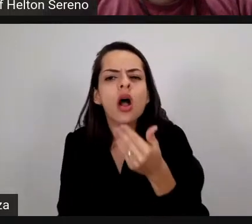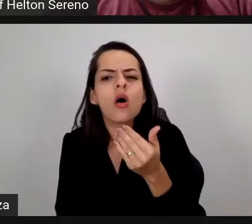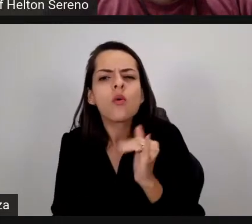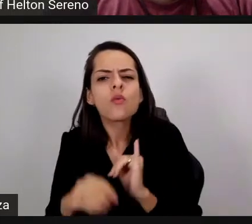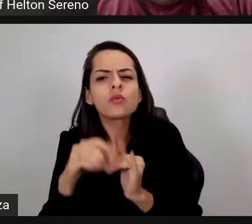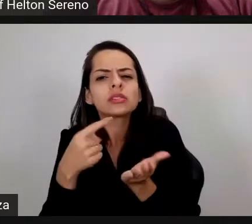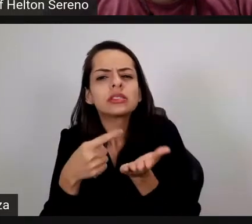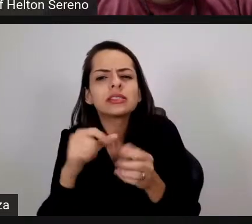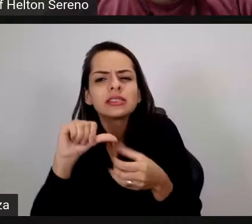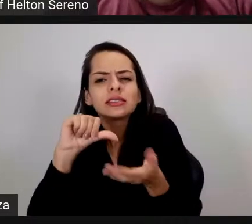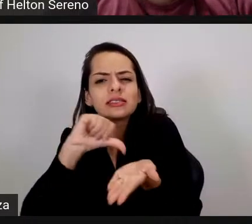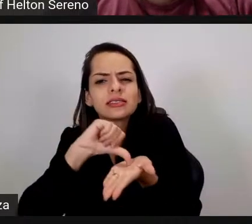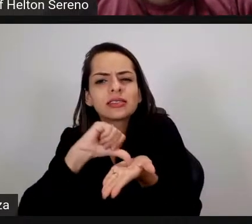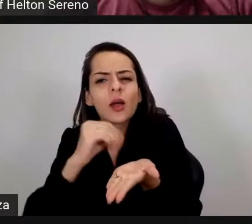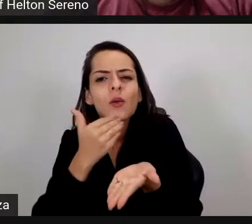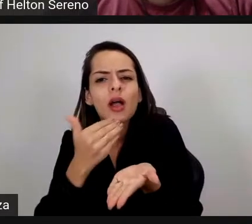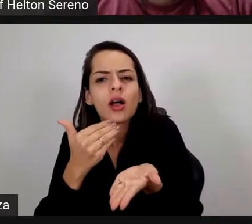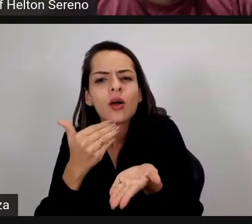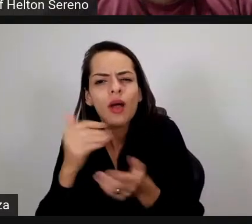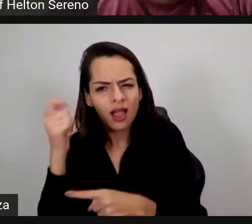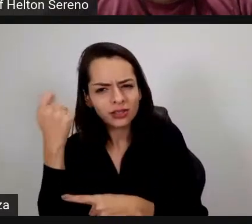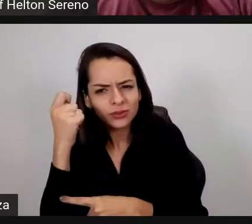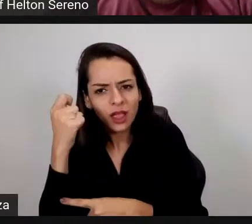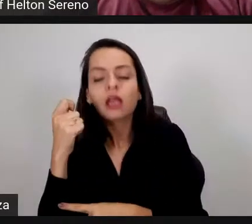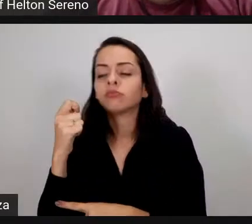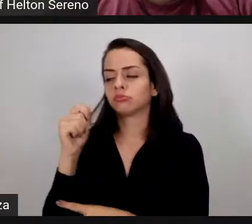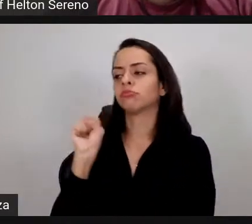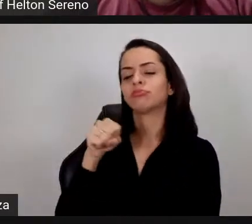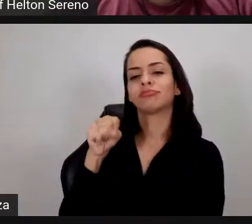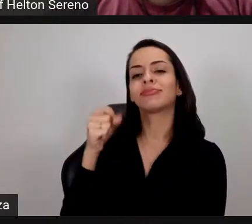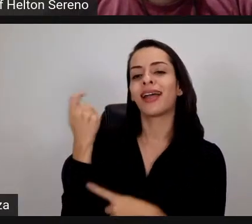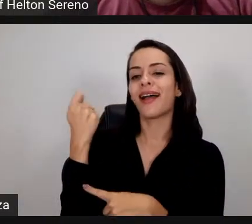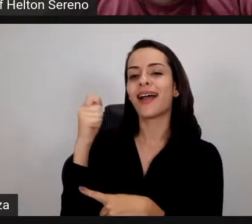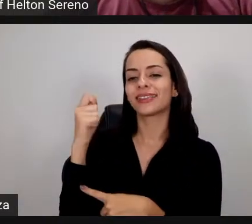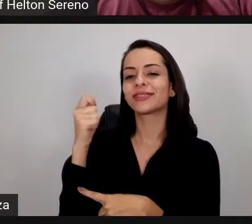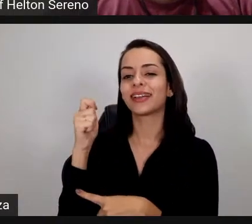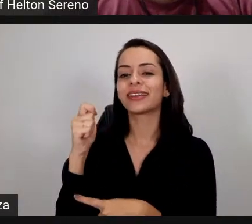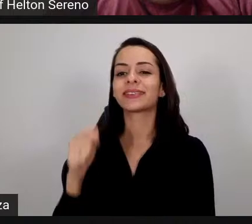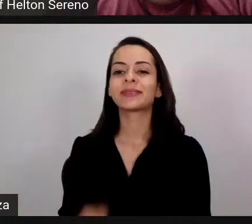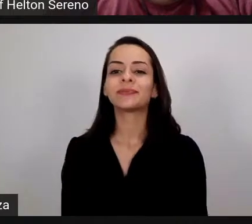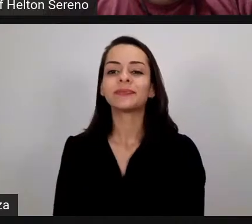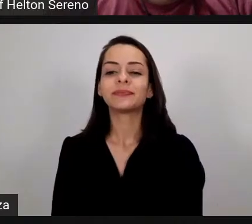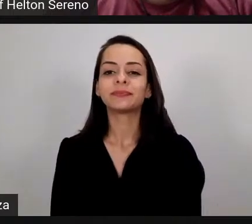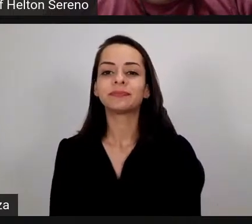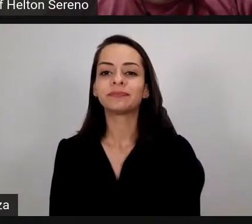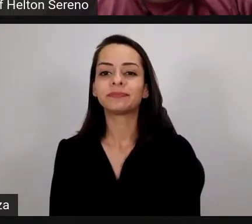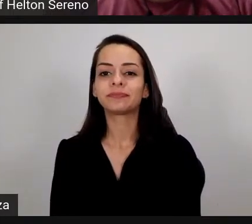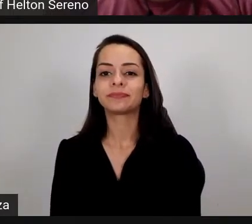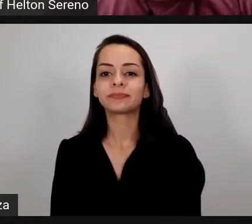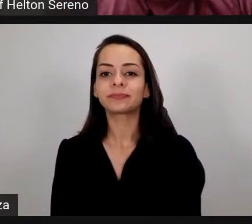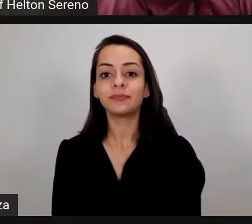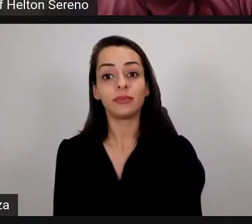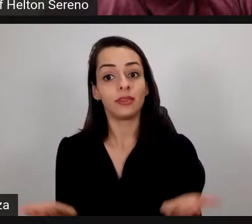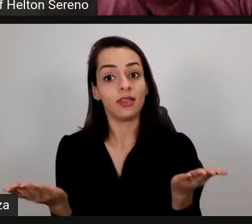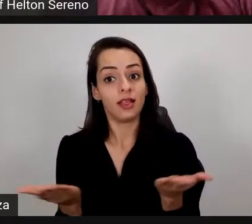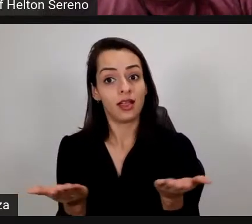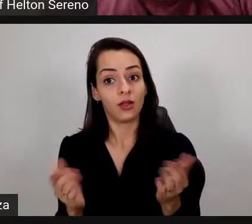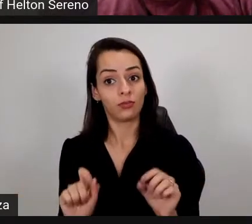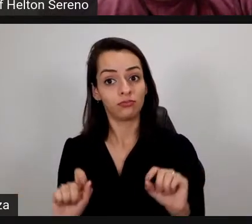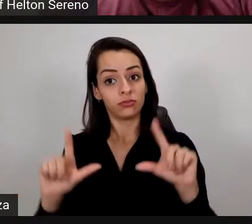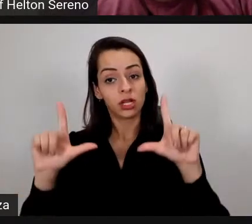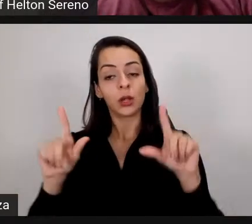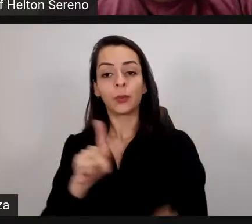Araçuaí. Um abraço um de abraçoe. Isso, isso. Eu vou passar aqui agora, então, para o professor Elton